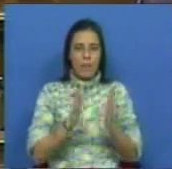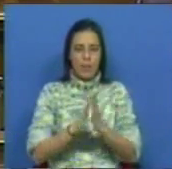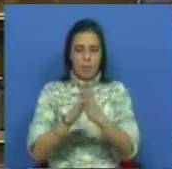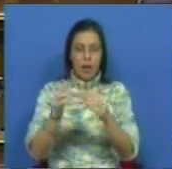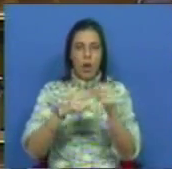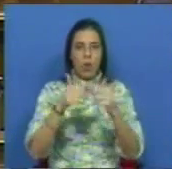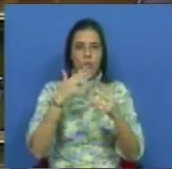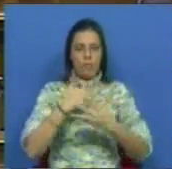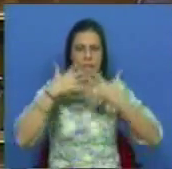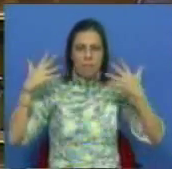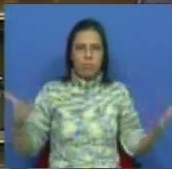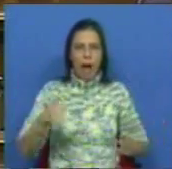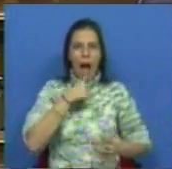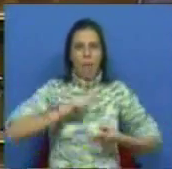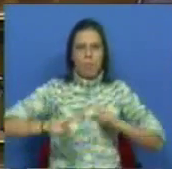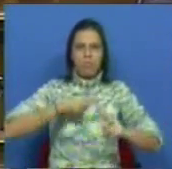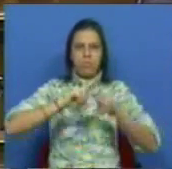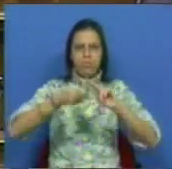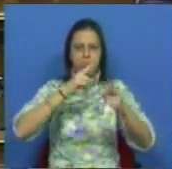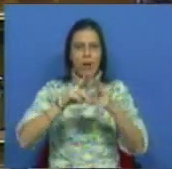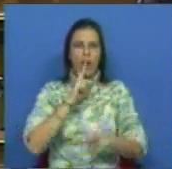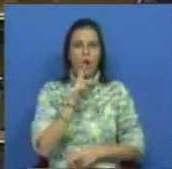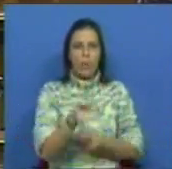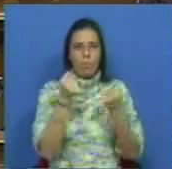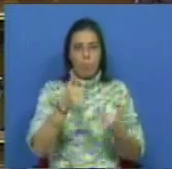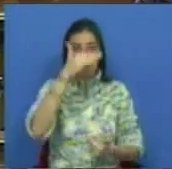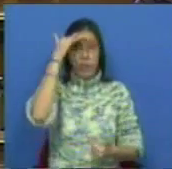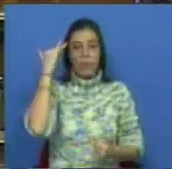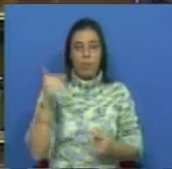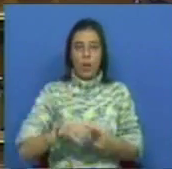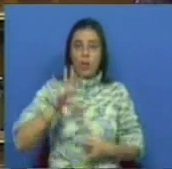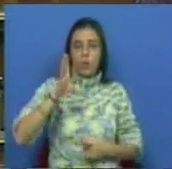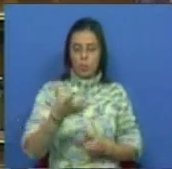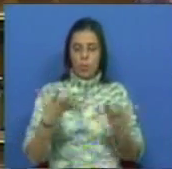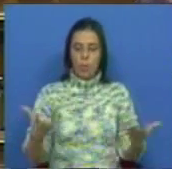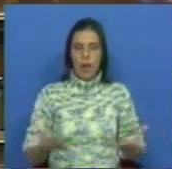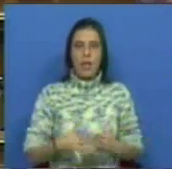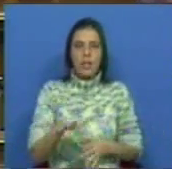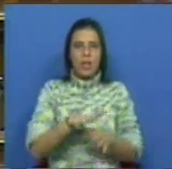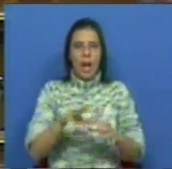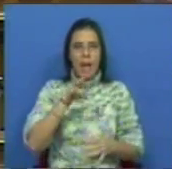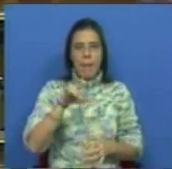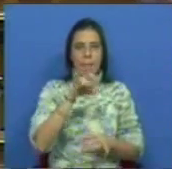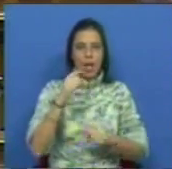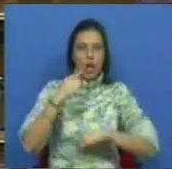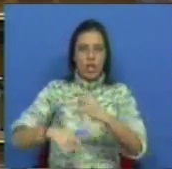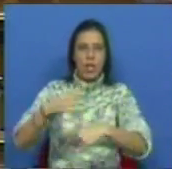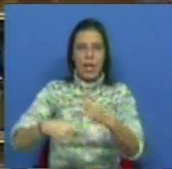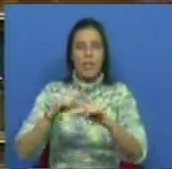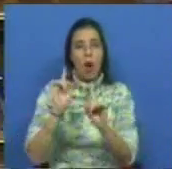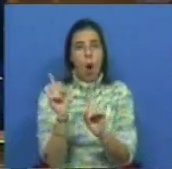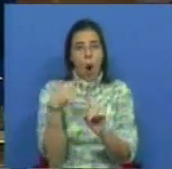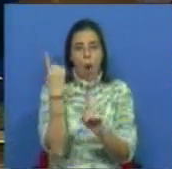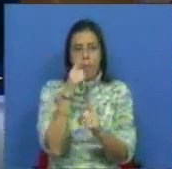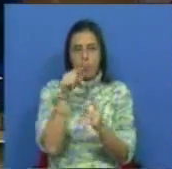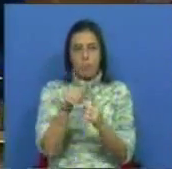a construção de grandes barragens que respondem pouco às dificuldades do país e se calhar na área da microgeração poderíamos ter